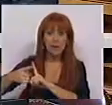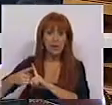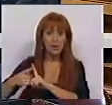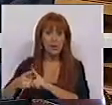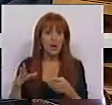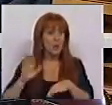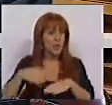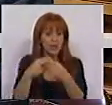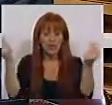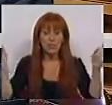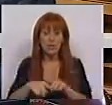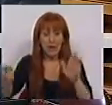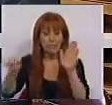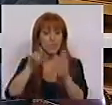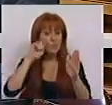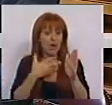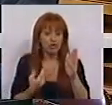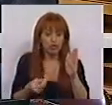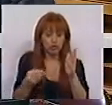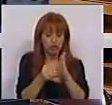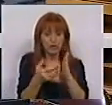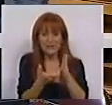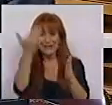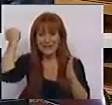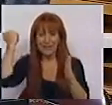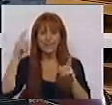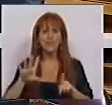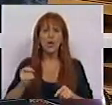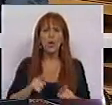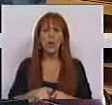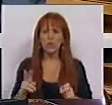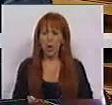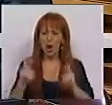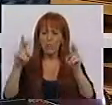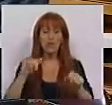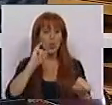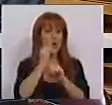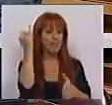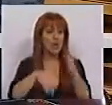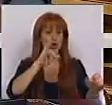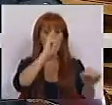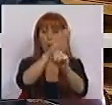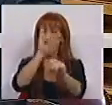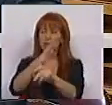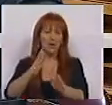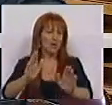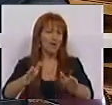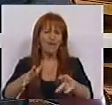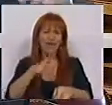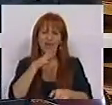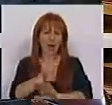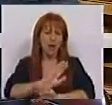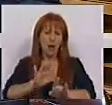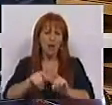por desaparecimento da cláusula salvaguarda. E quanto ao aumento dos outros impostos, não vale a pena dizer